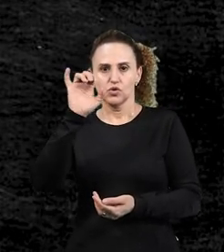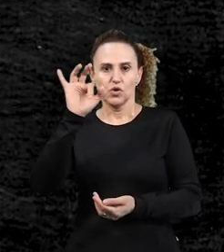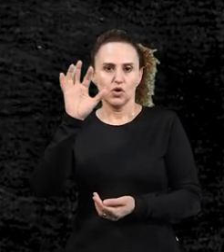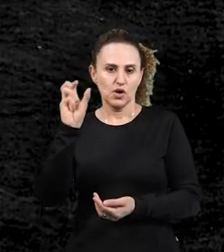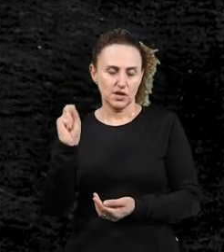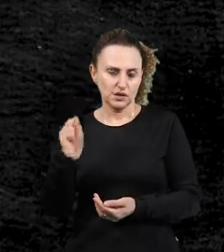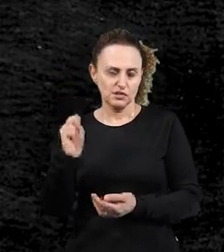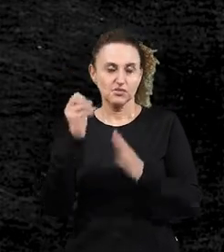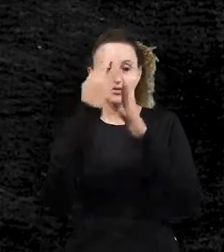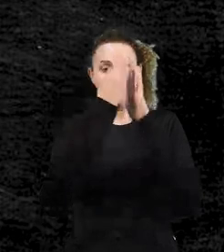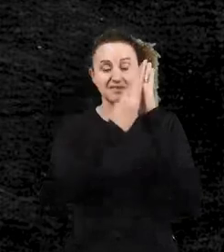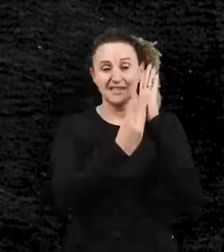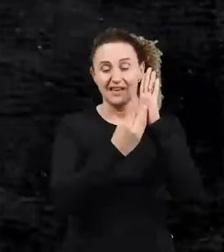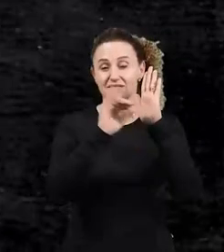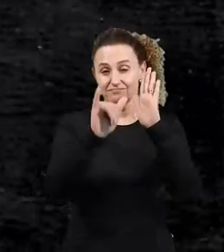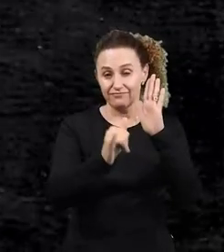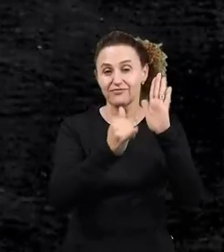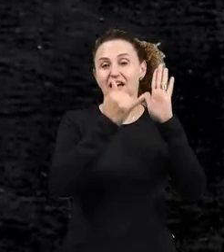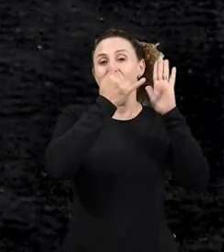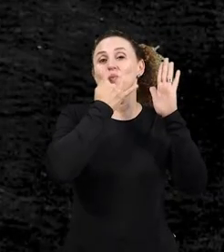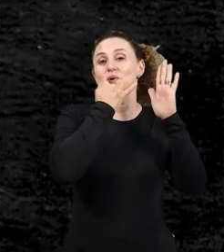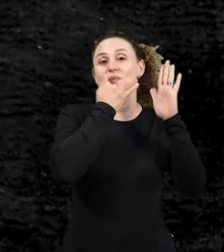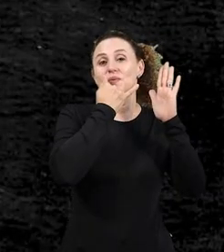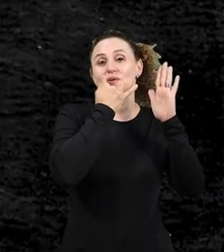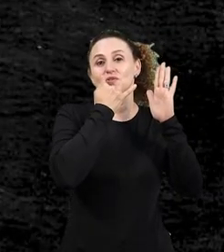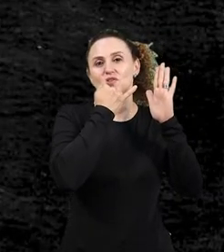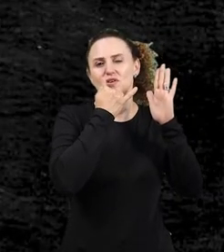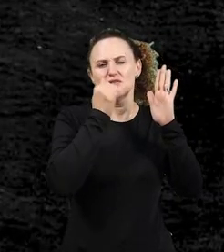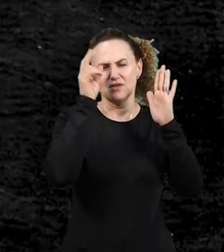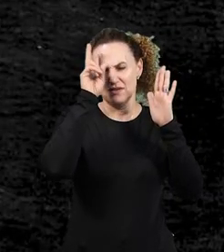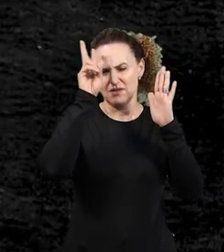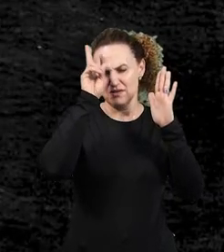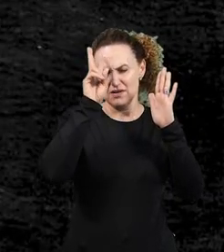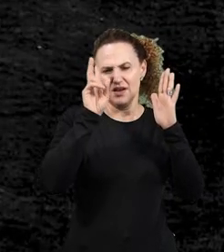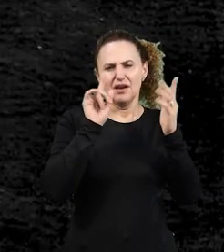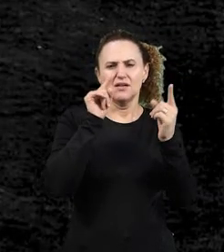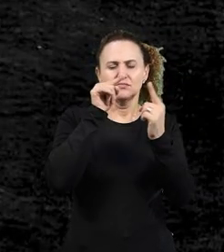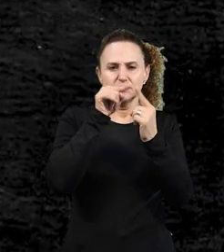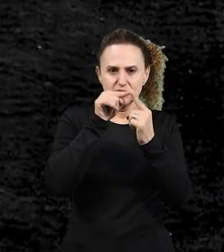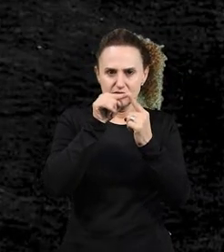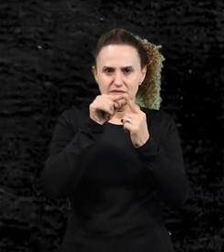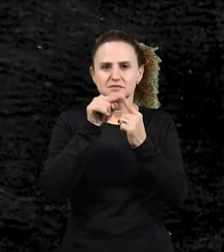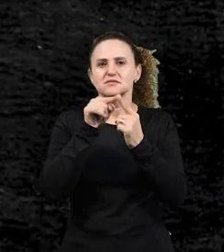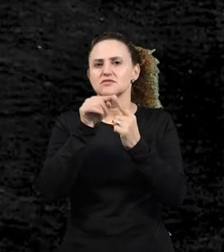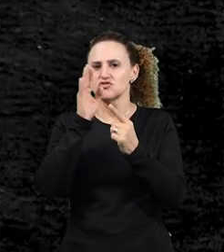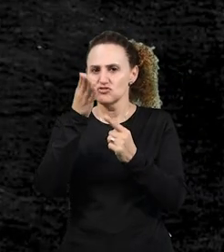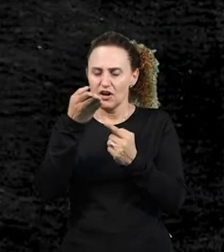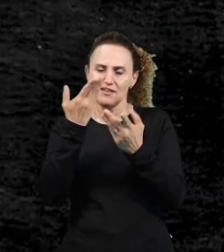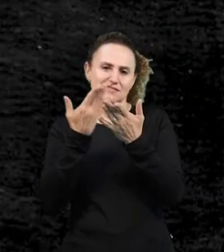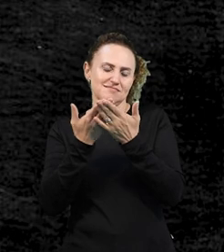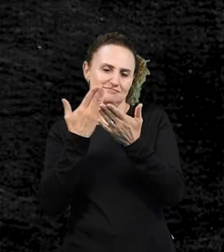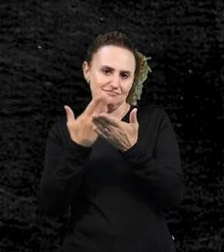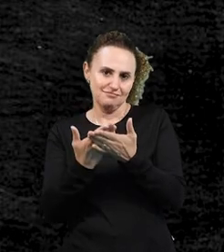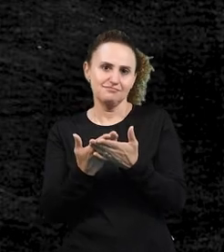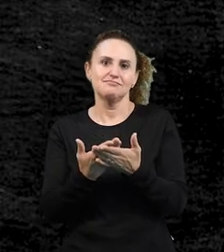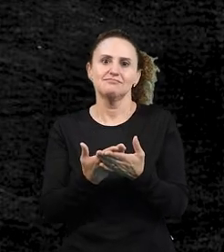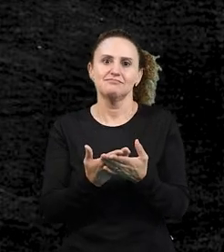textos argumentativos, vocês se lembram? nós já vimos a função das conjunções